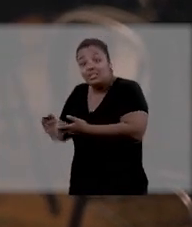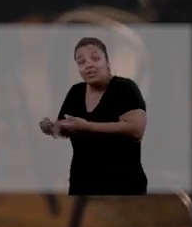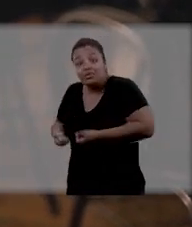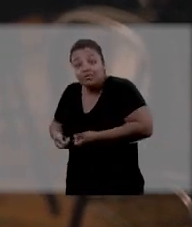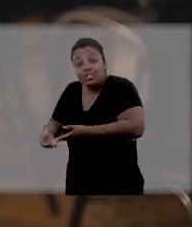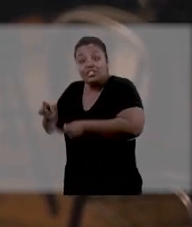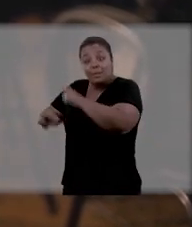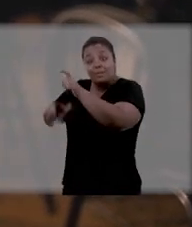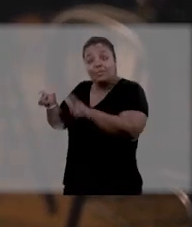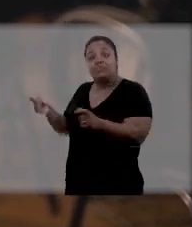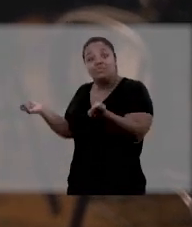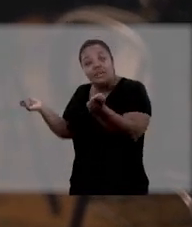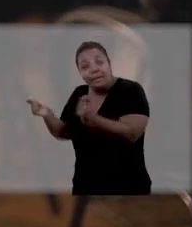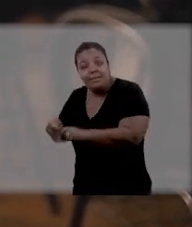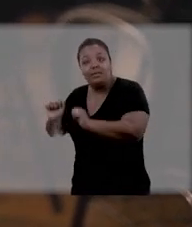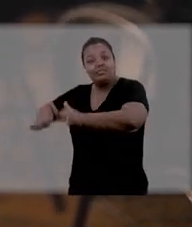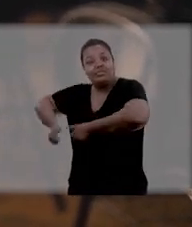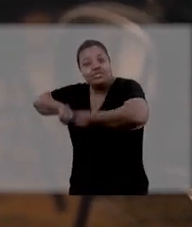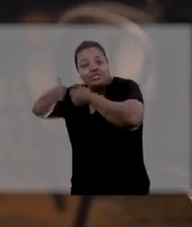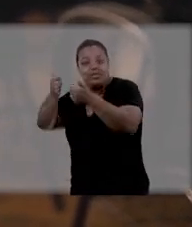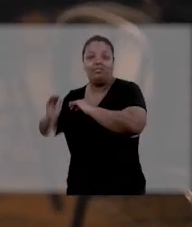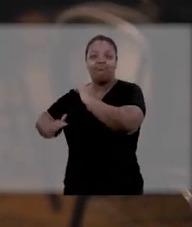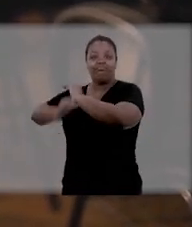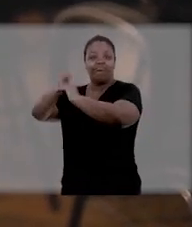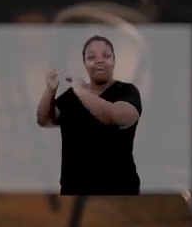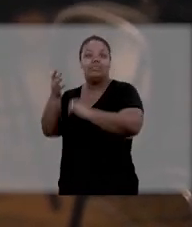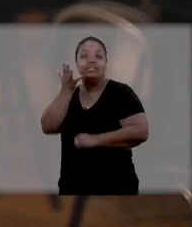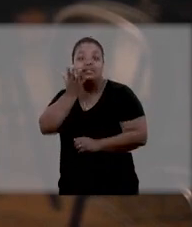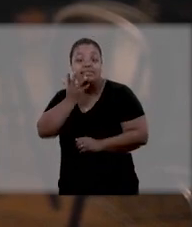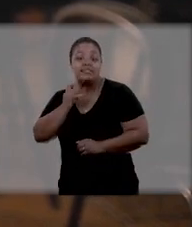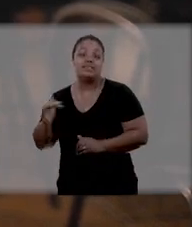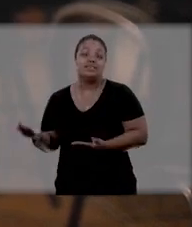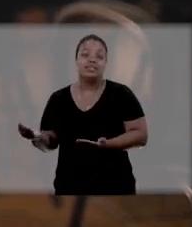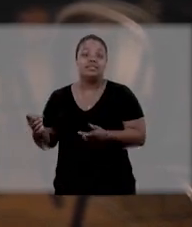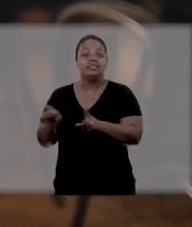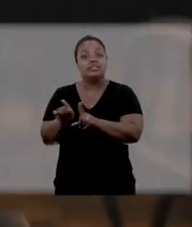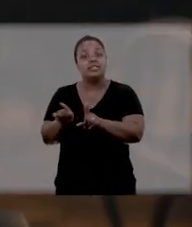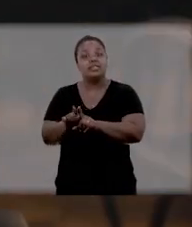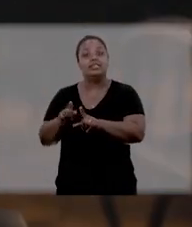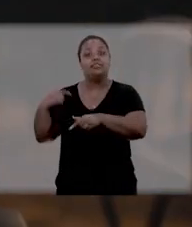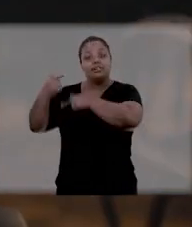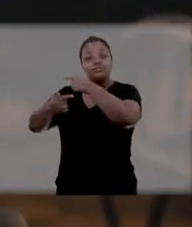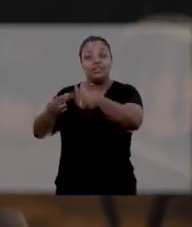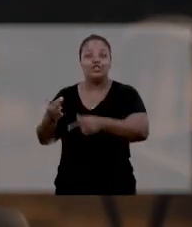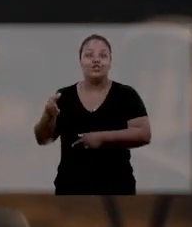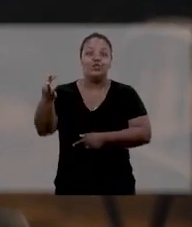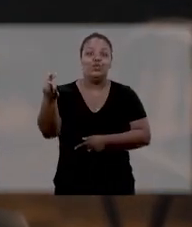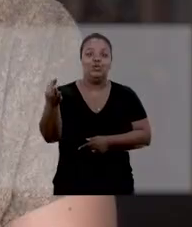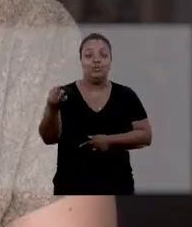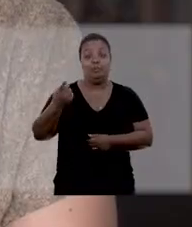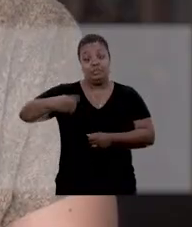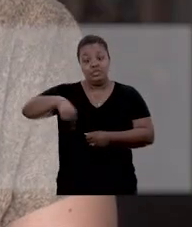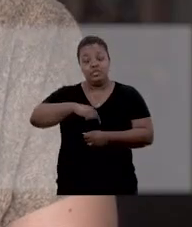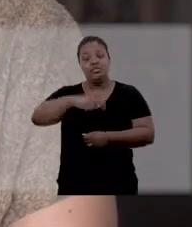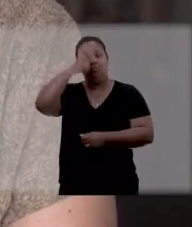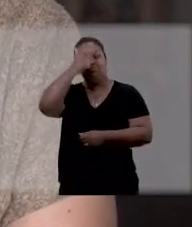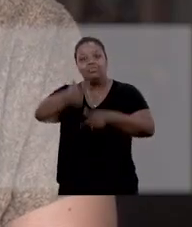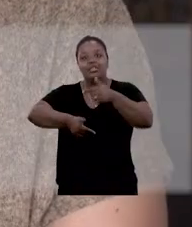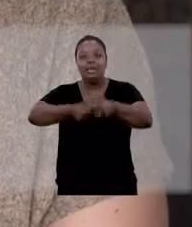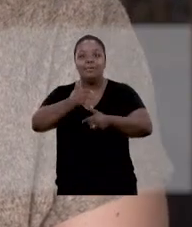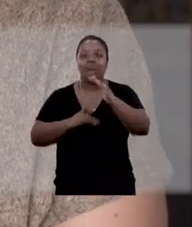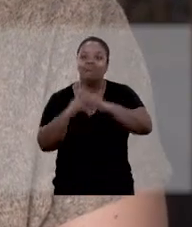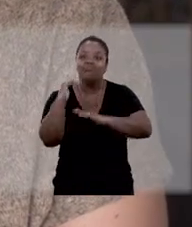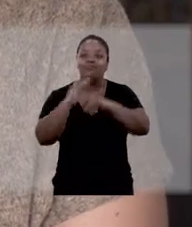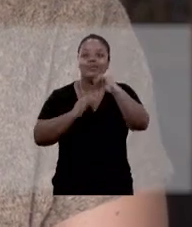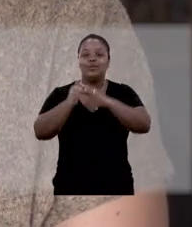não investir naqueles capazes de melhorar o desempenho das nossas crianças e das futuras gerações? Nós somos servidores